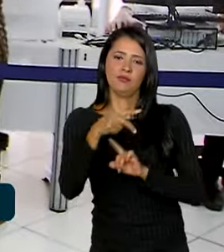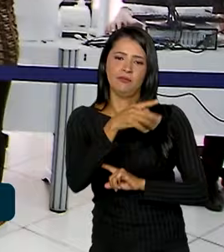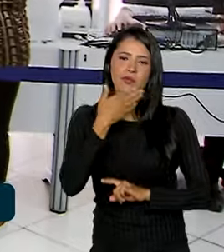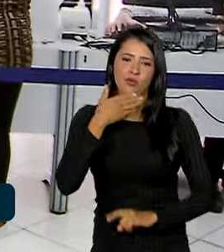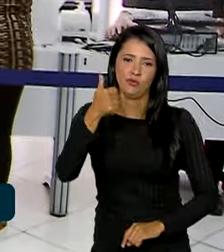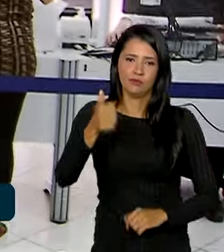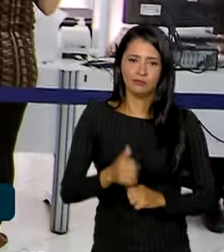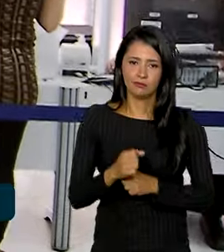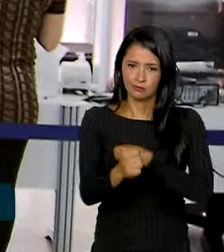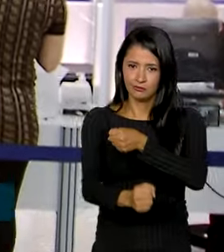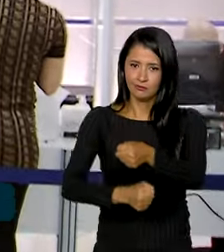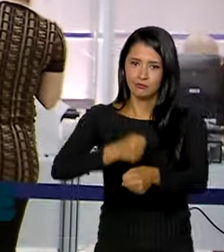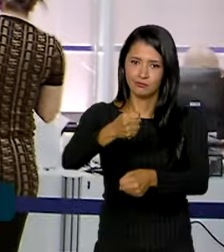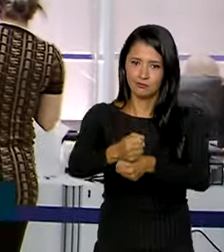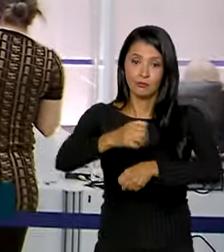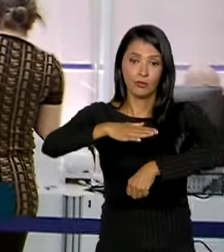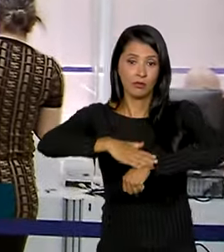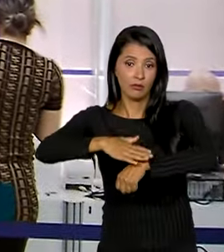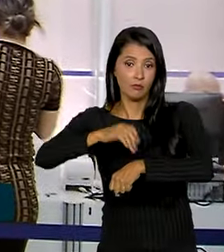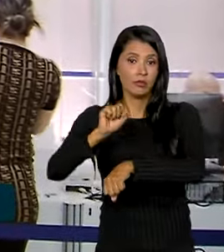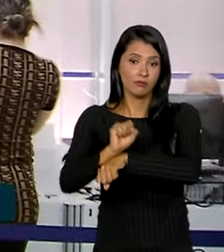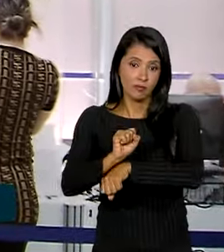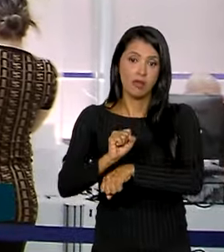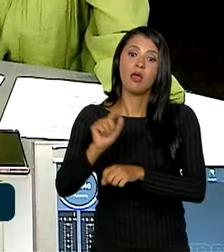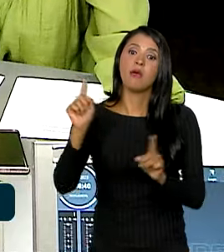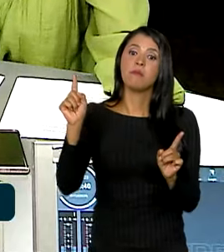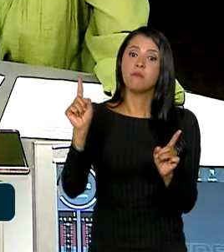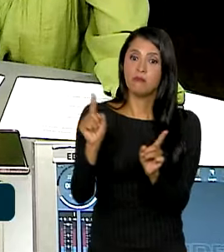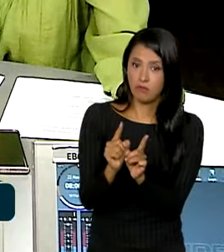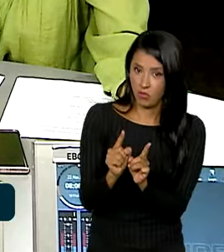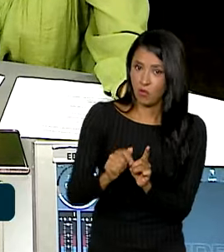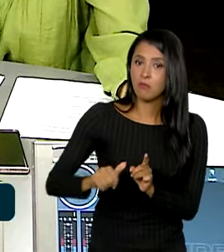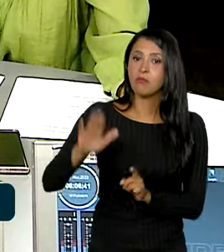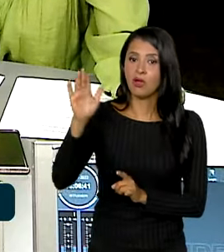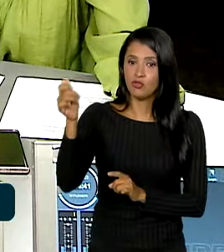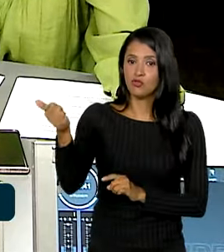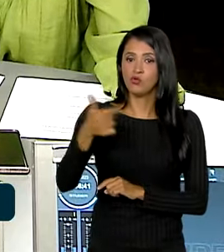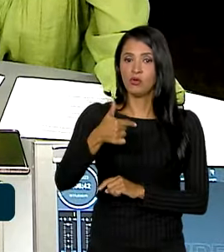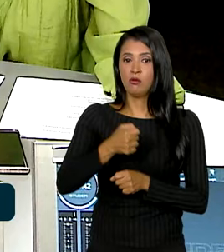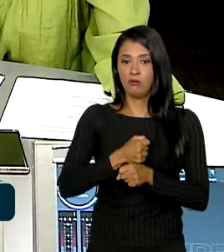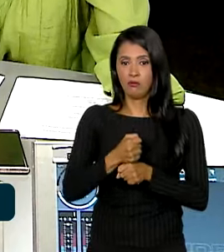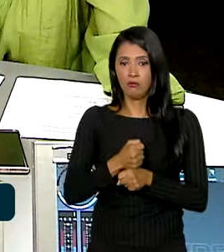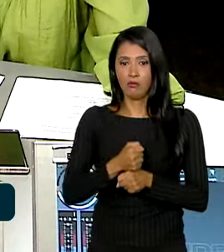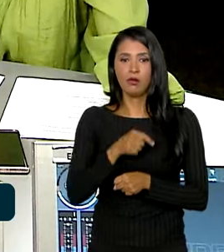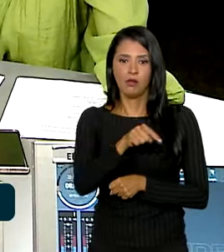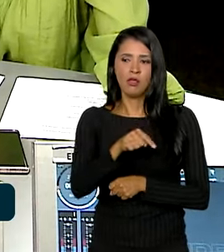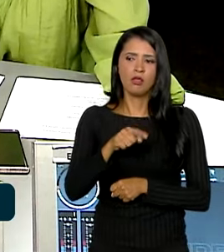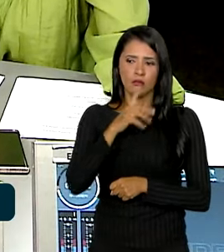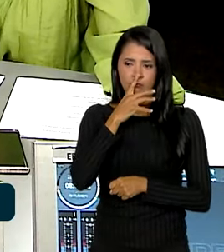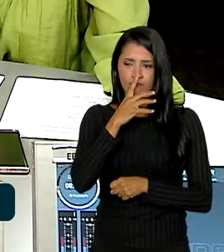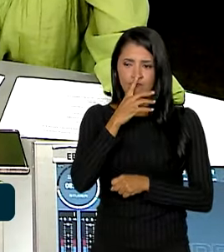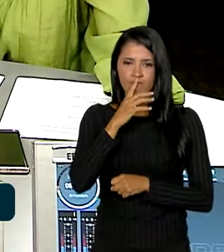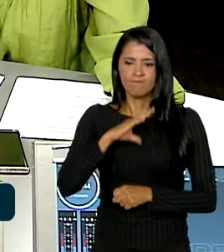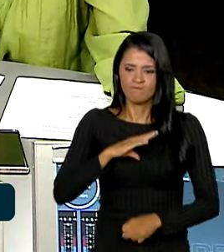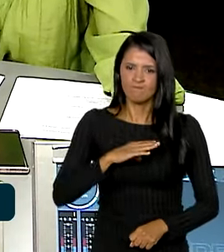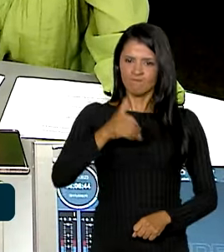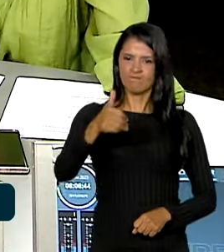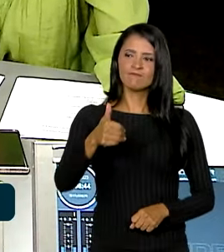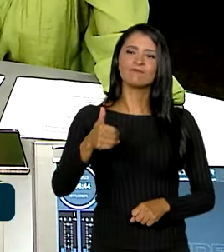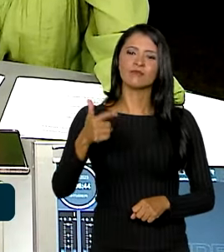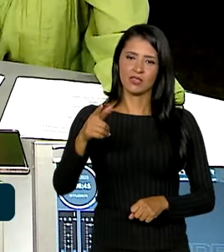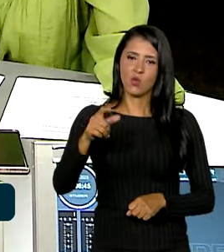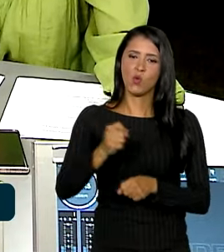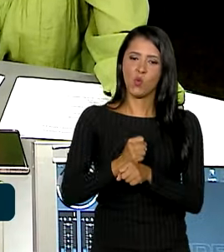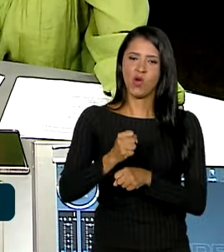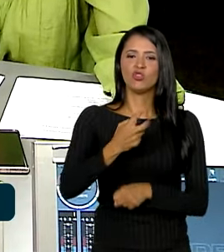E para o ano que vem, o tempo de espera será ainda menor. E eu sou um pouco, assim, ousado. Eu pretendo que ano de